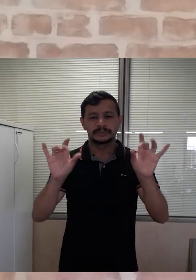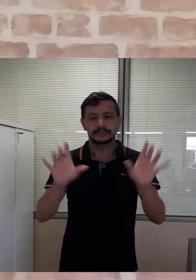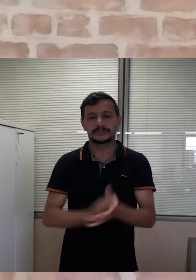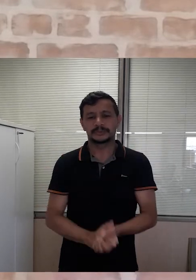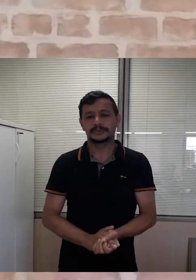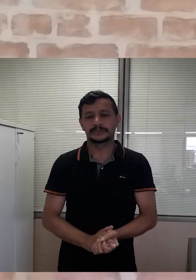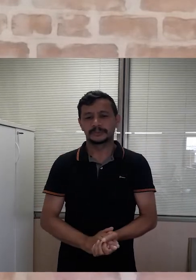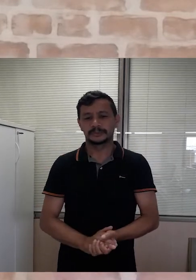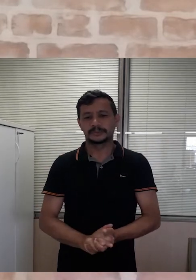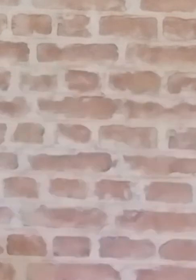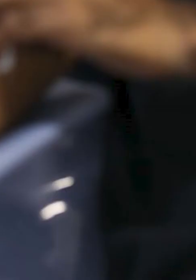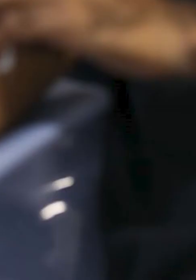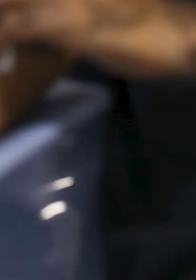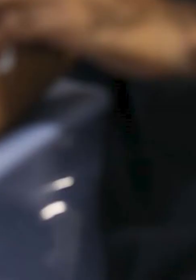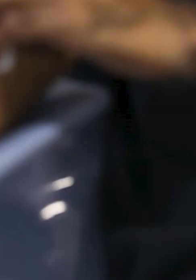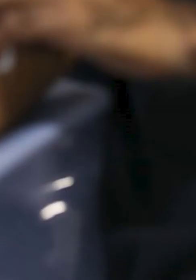o aniversário.